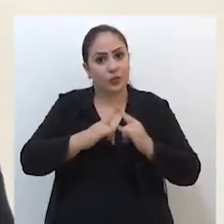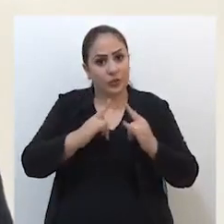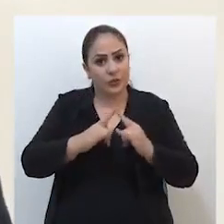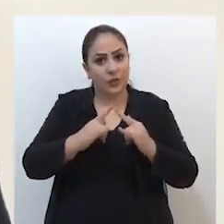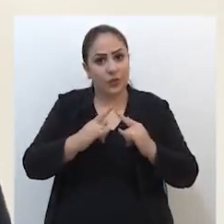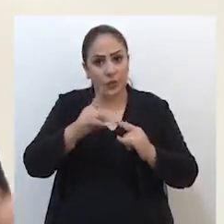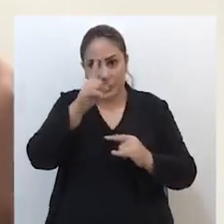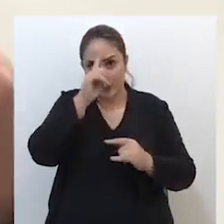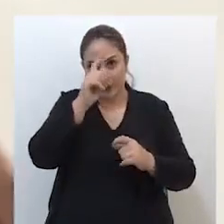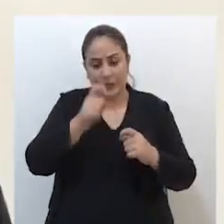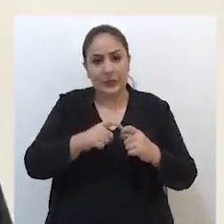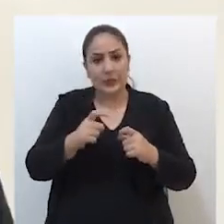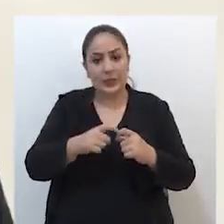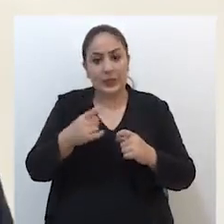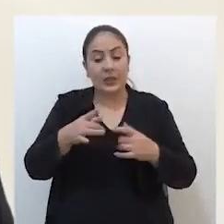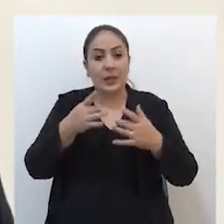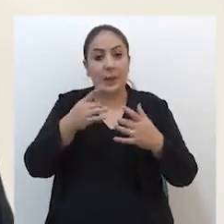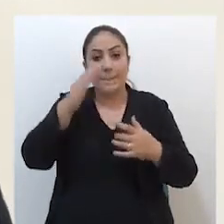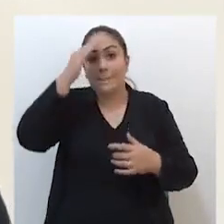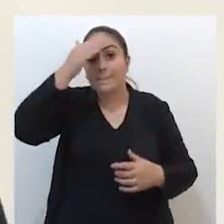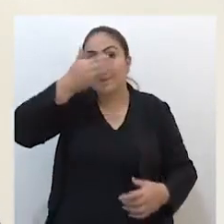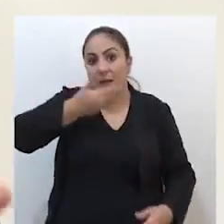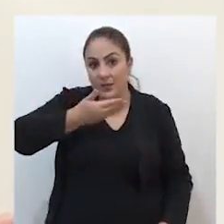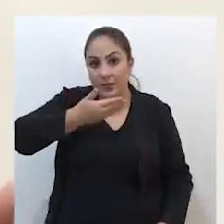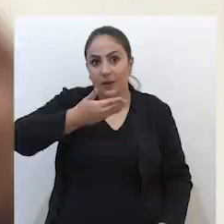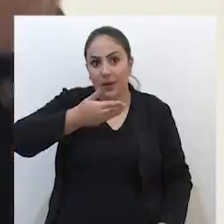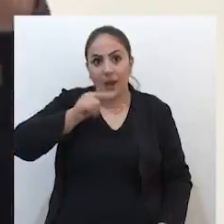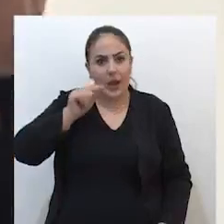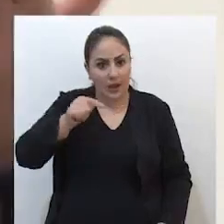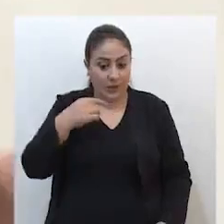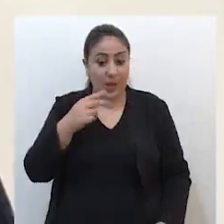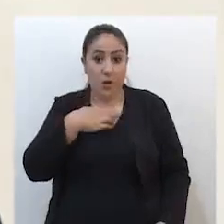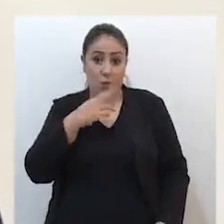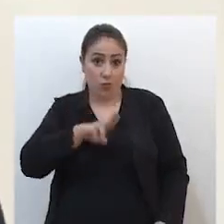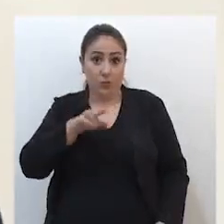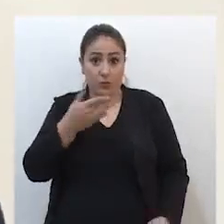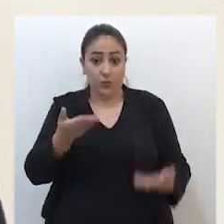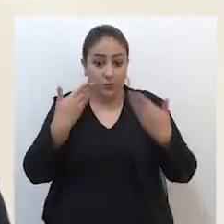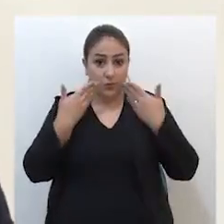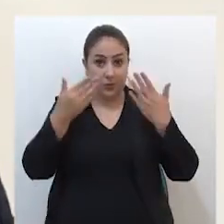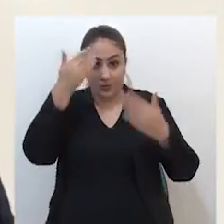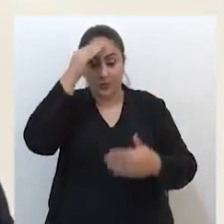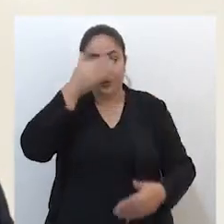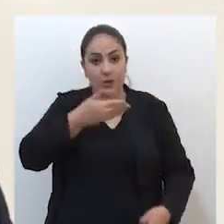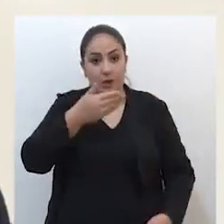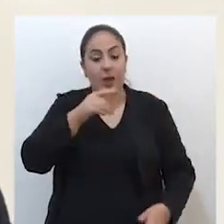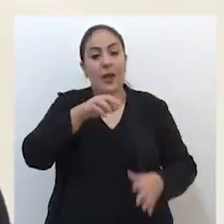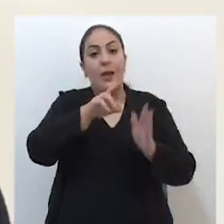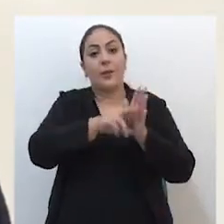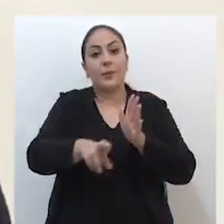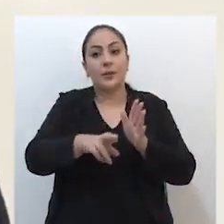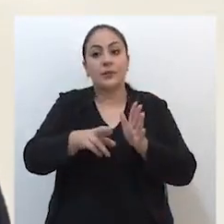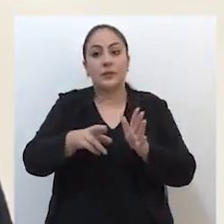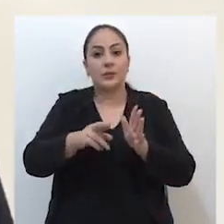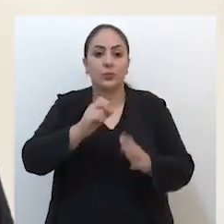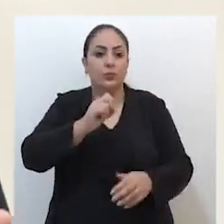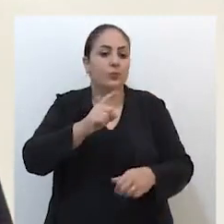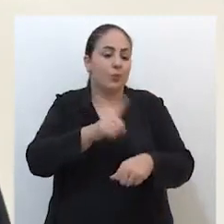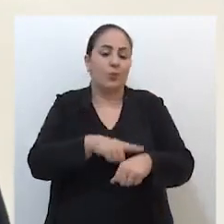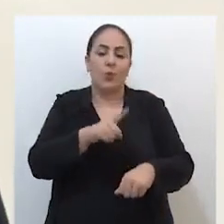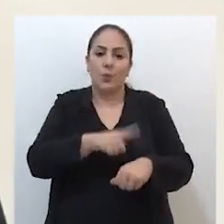nossa instituição, dessas máscaras faciais, esta que eu estou usando, elas representam